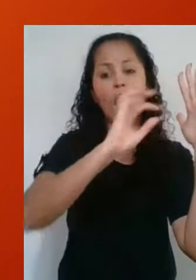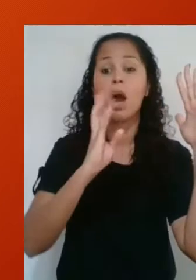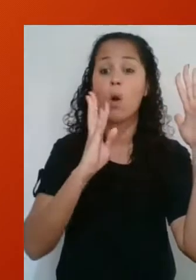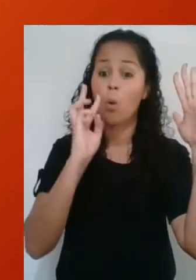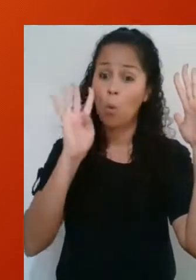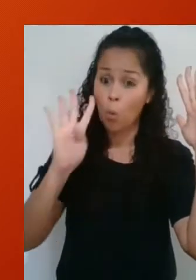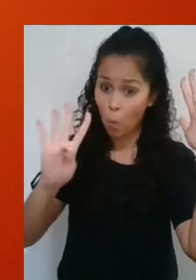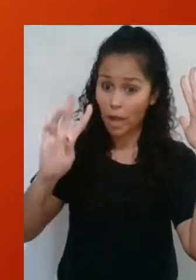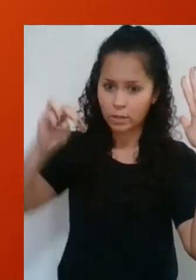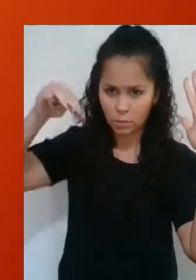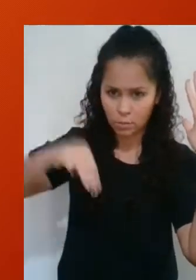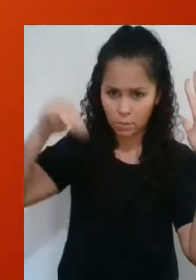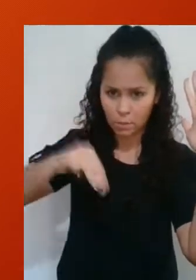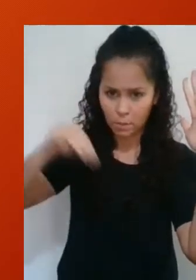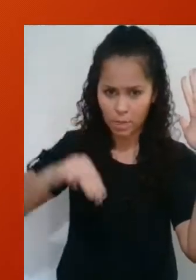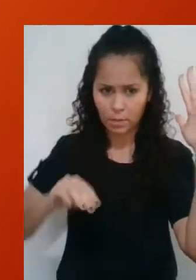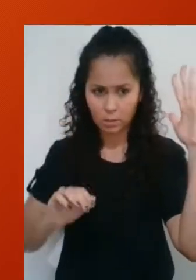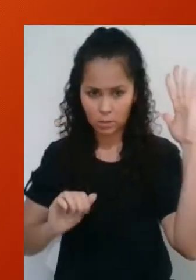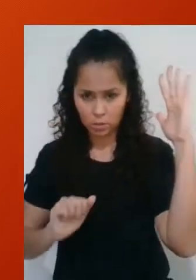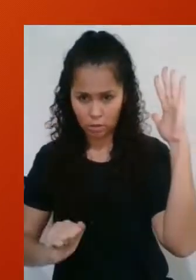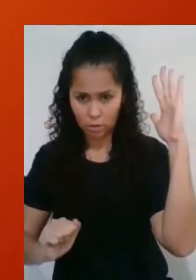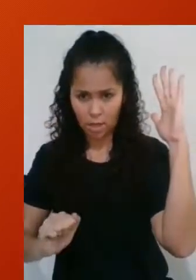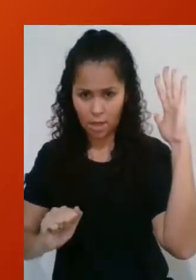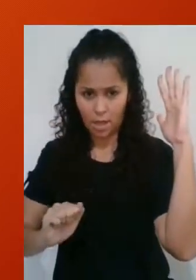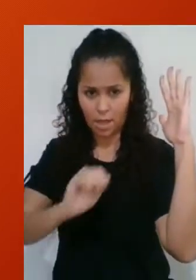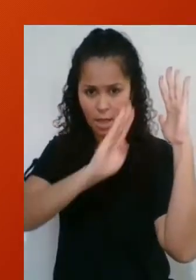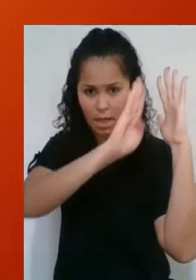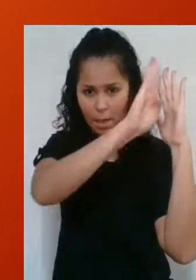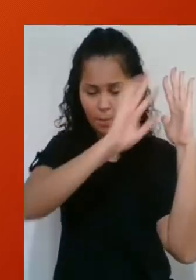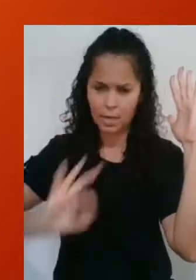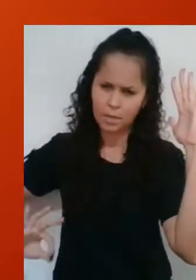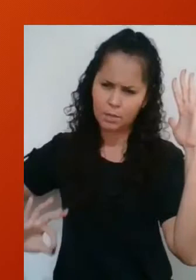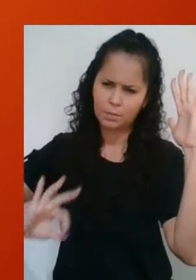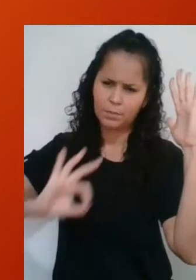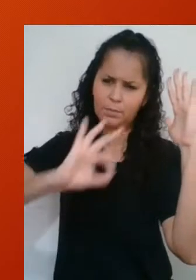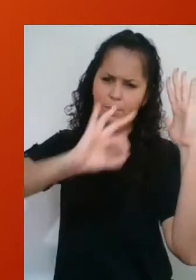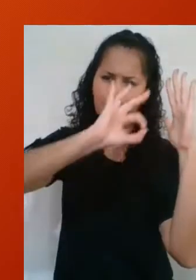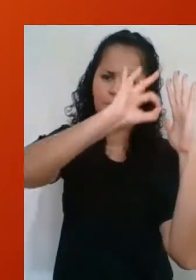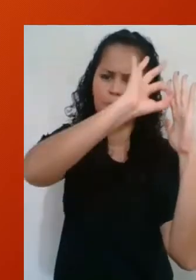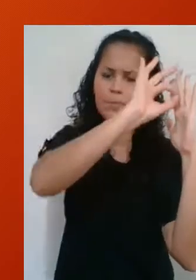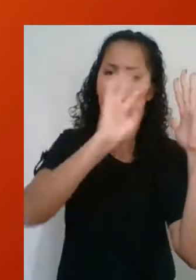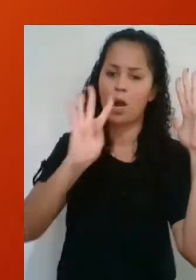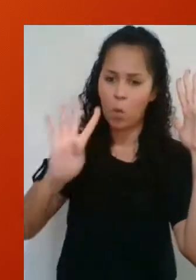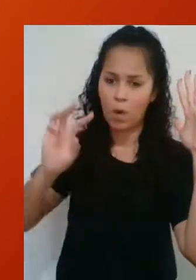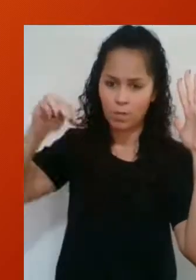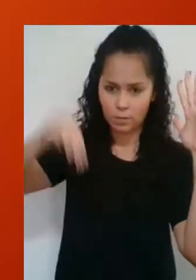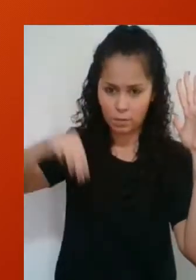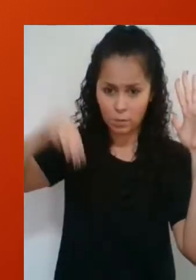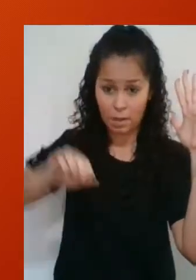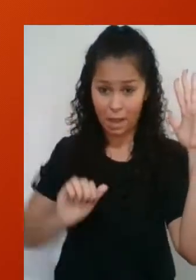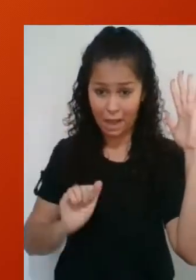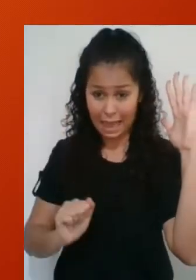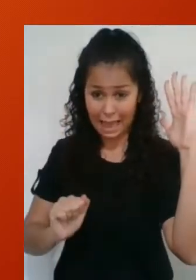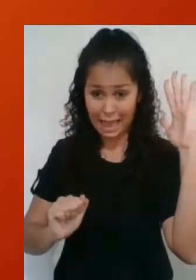a distância de uma extremidade à outra, da extremidade A à extremidade B, seja de 4 metros. A